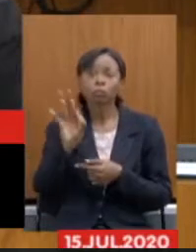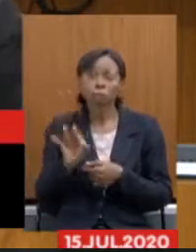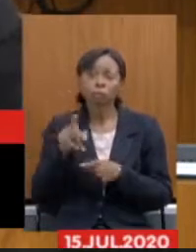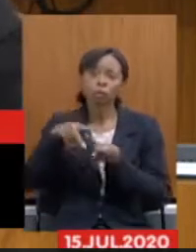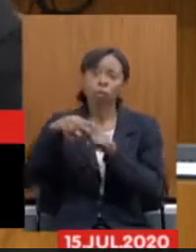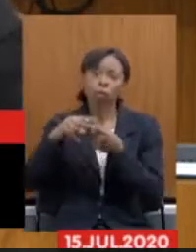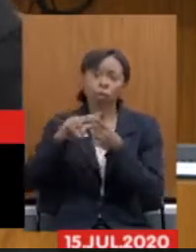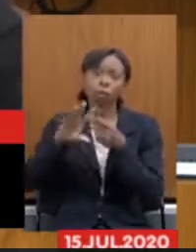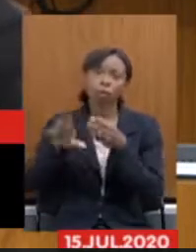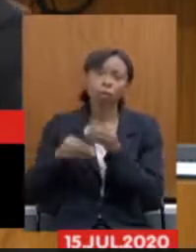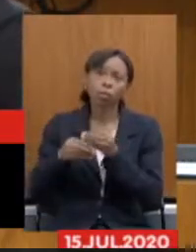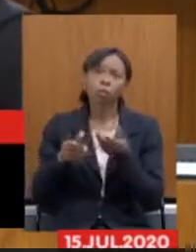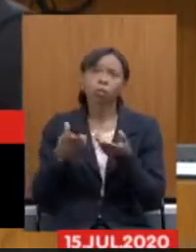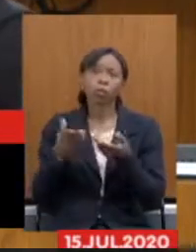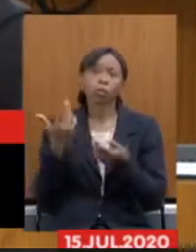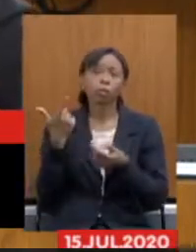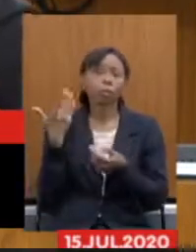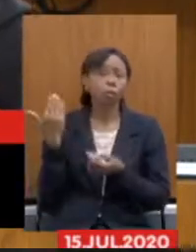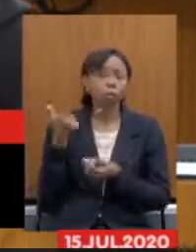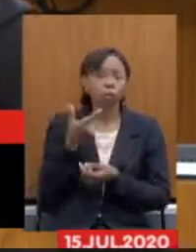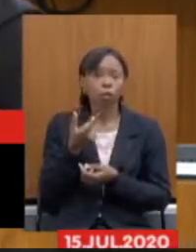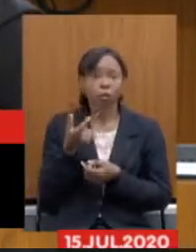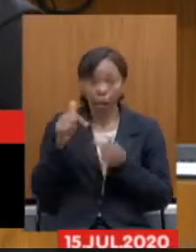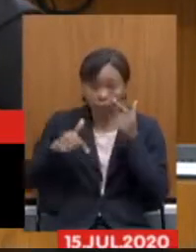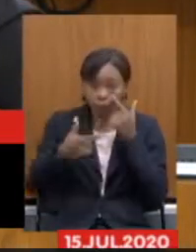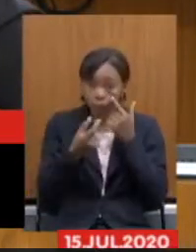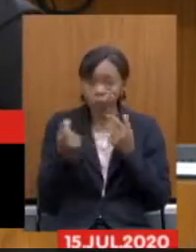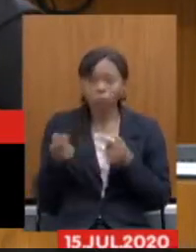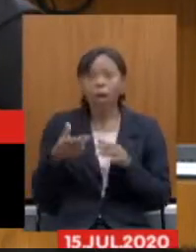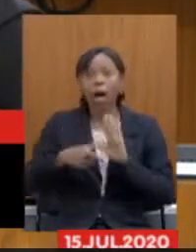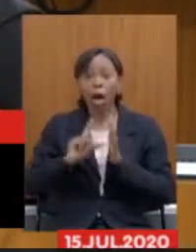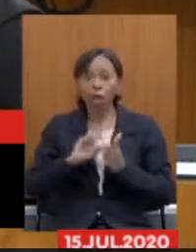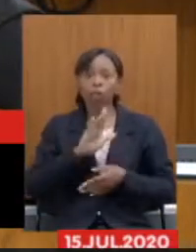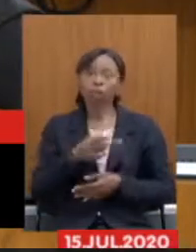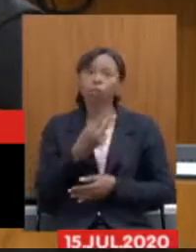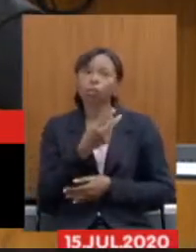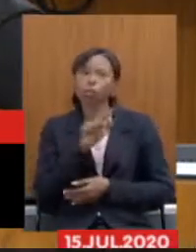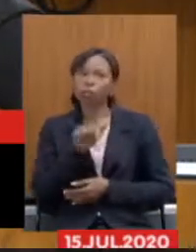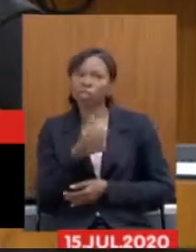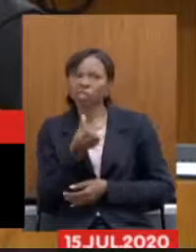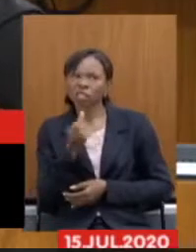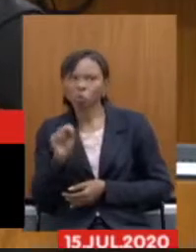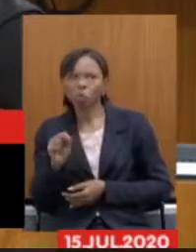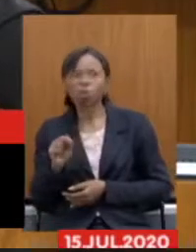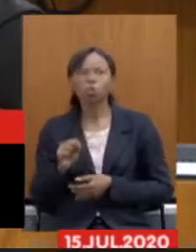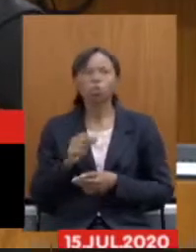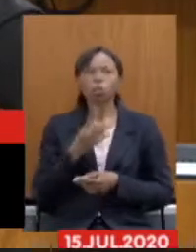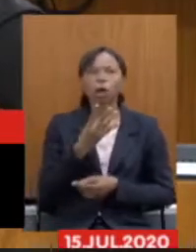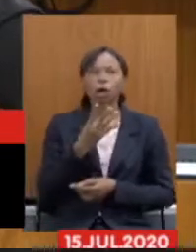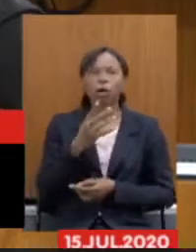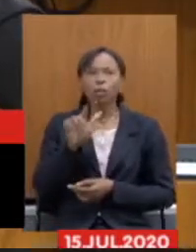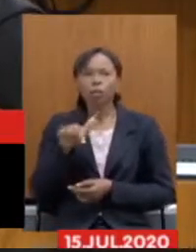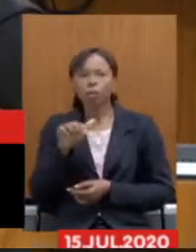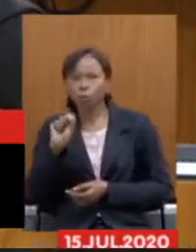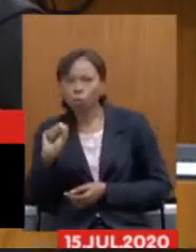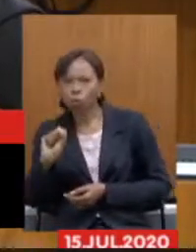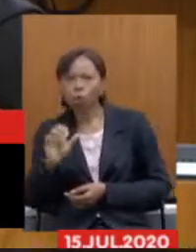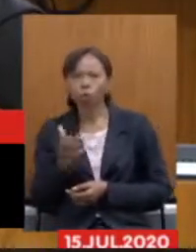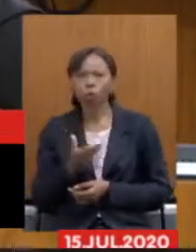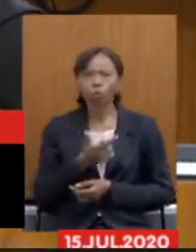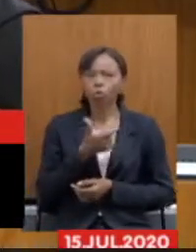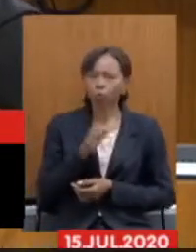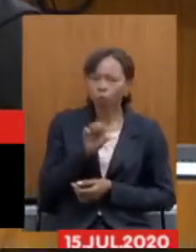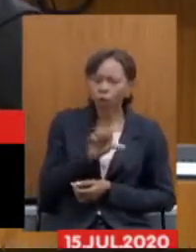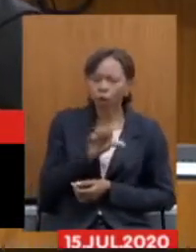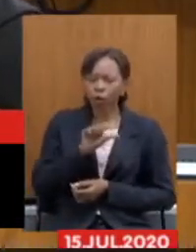reajuste antes de implementar em 2020 mas já havia dado 2,68 em 18 4,08 em 17 9,27